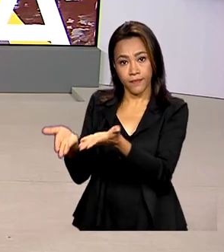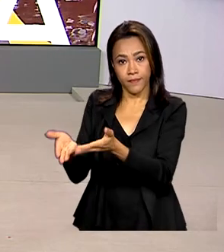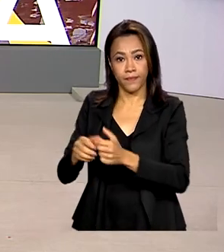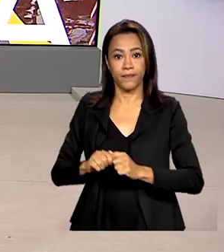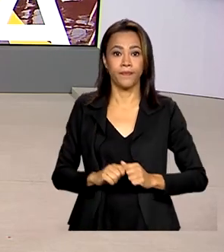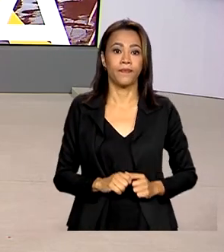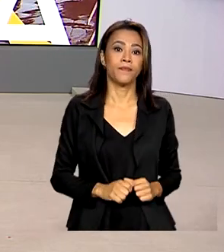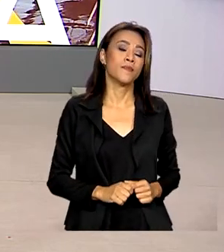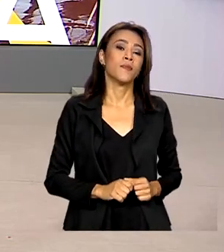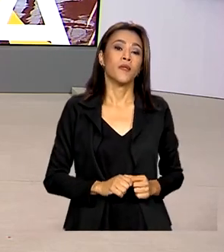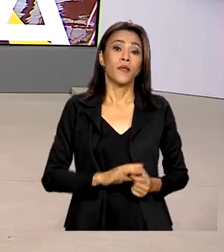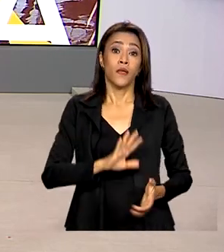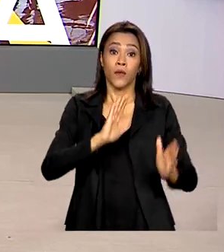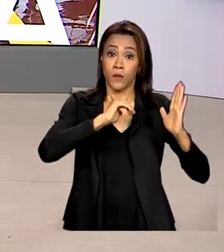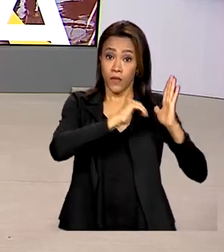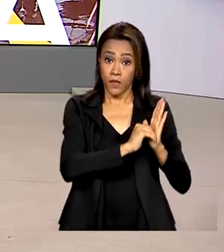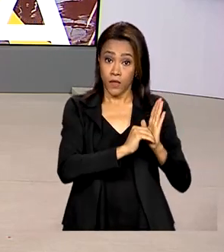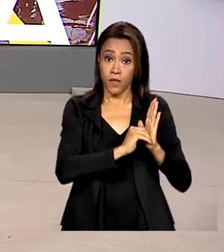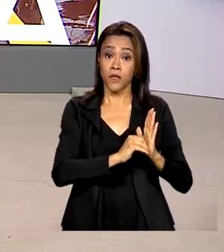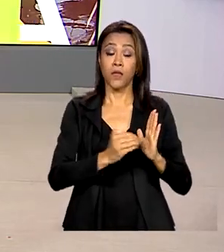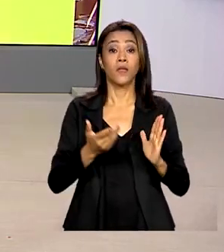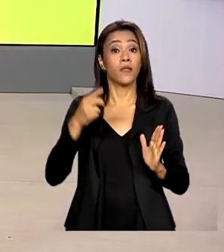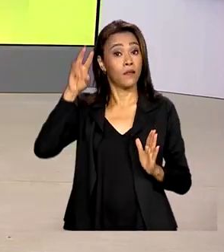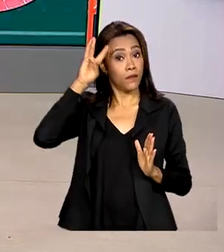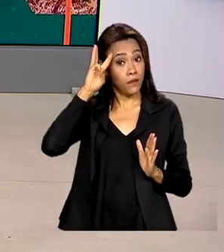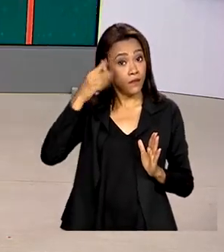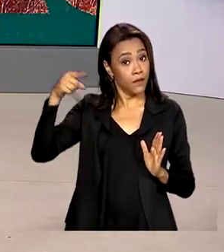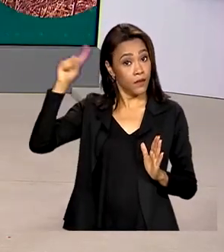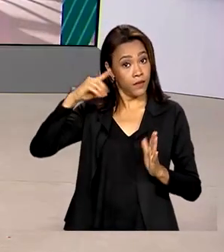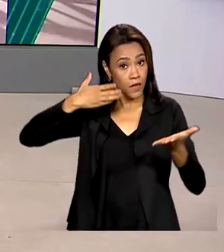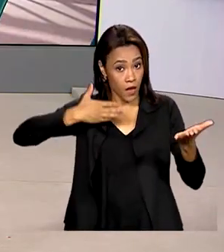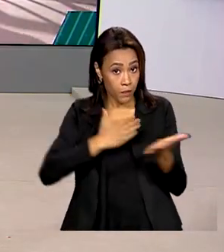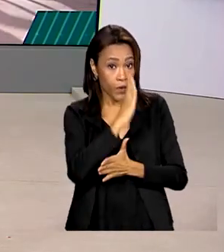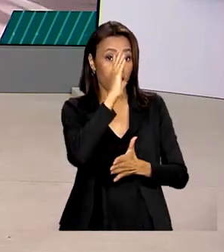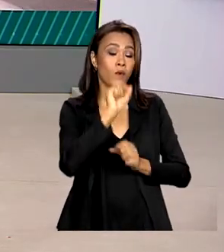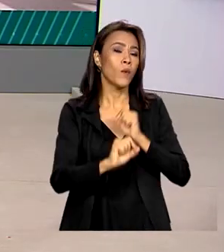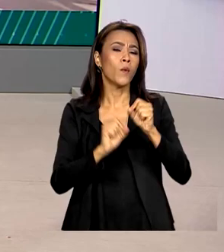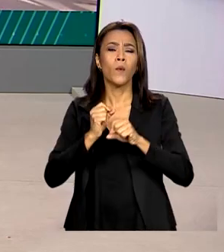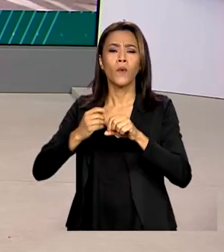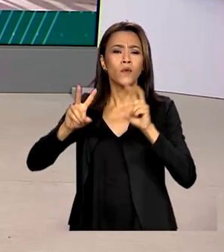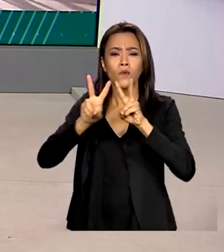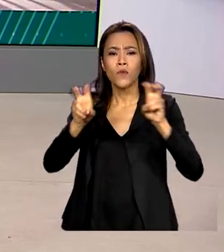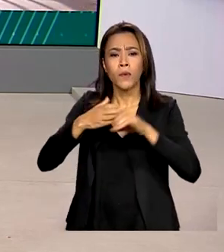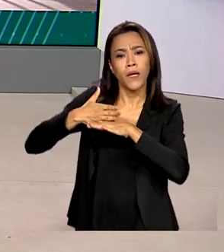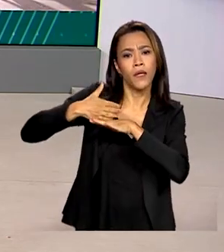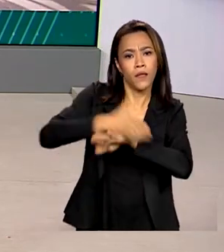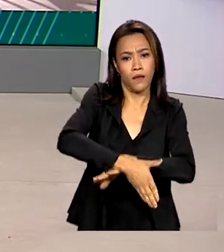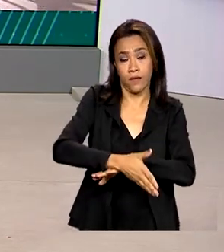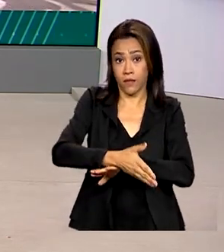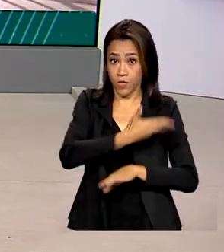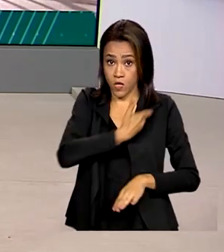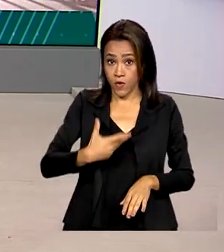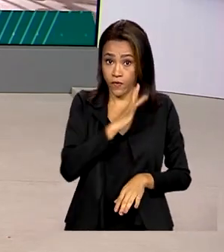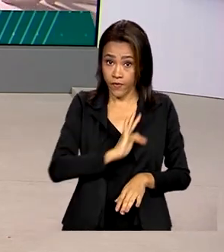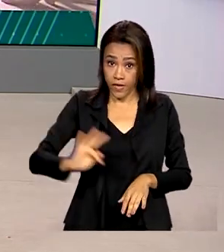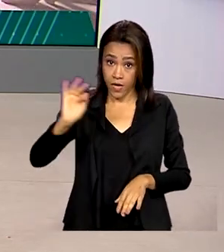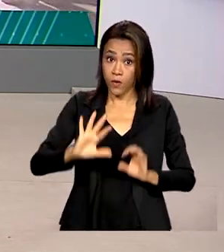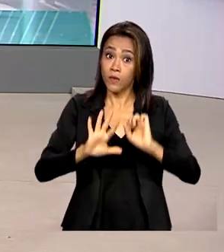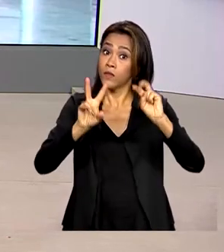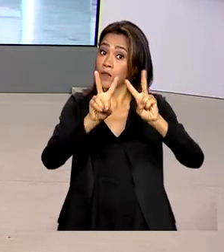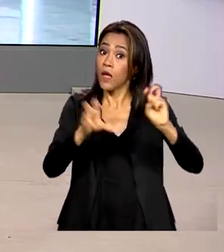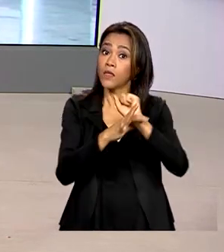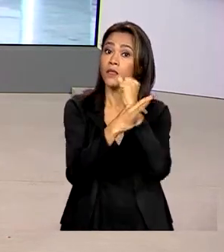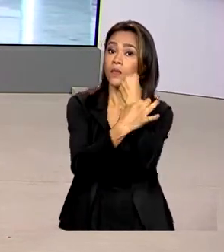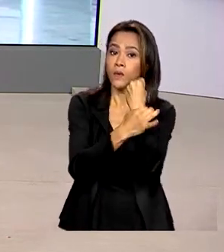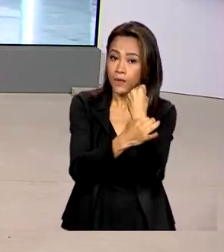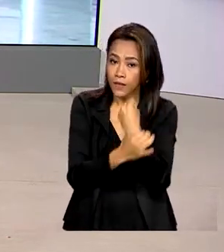O Senado aprovou nesta terça-feira a intervenção federal na segurança pública do Distrito Federal. Glauco de Queiroz